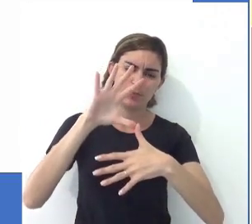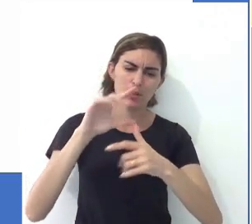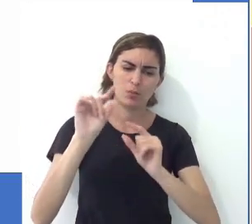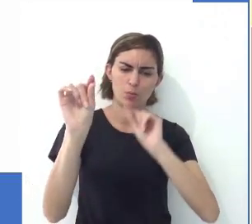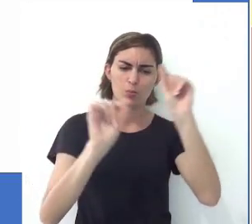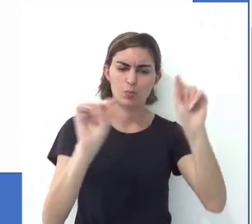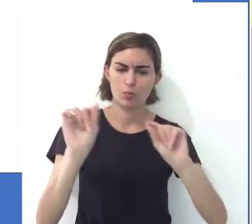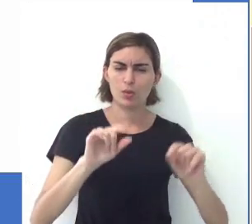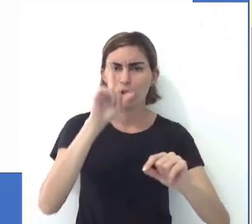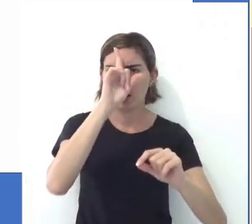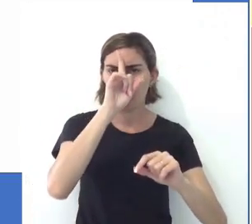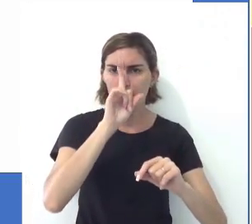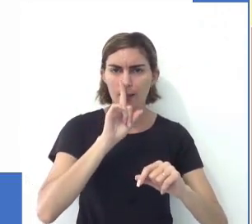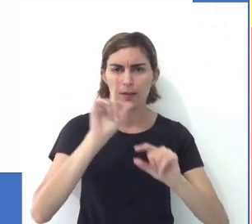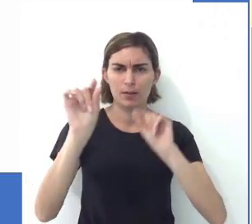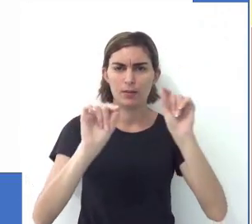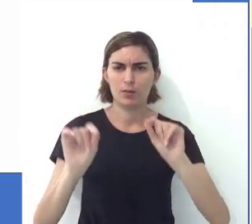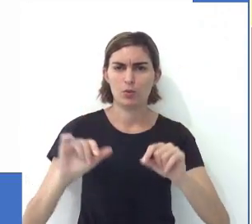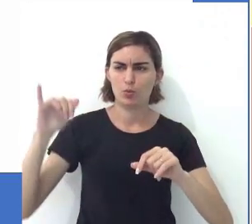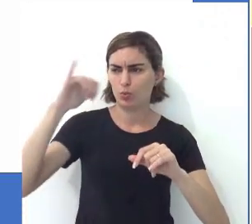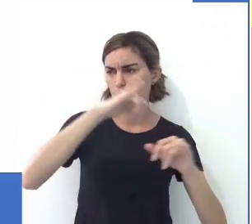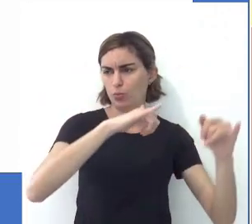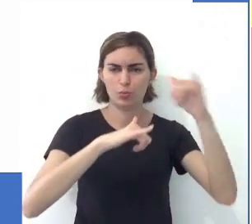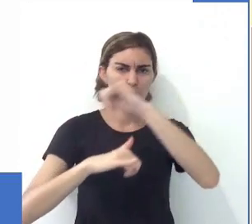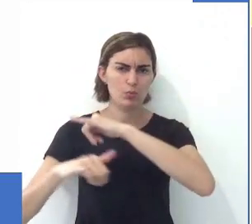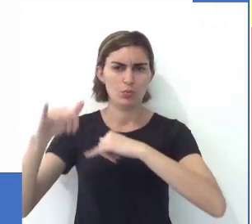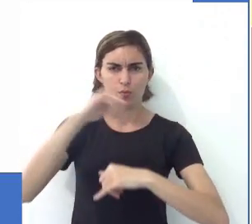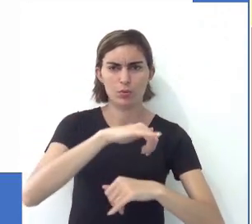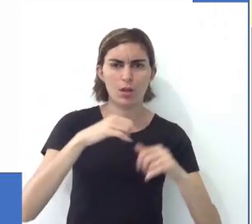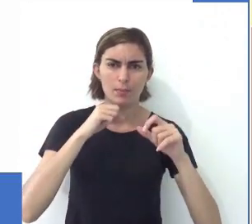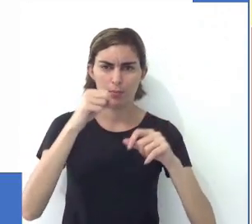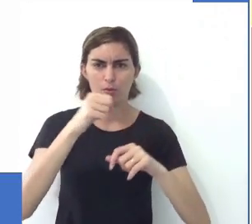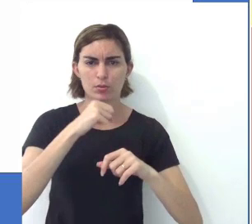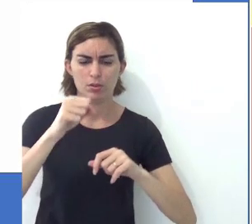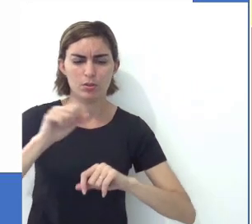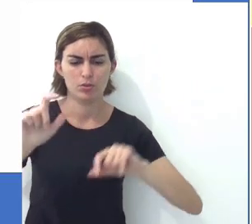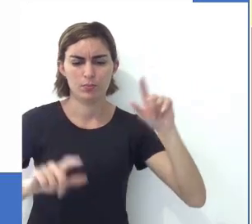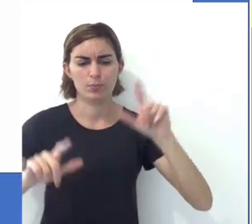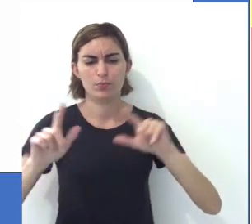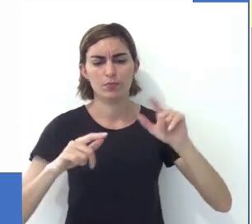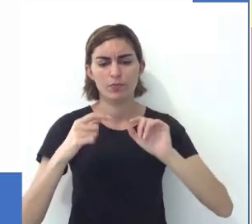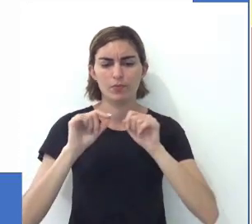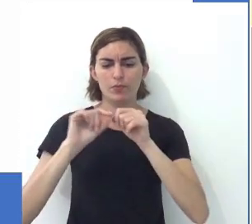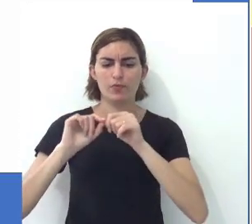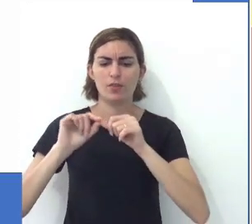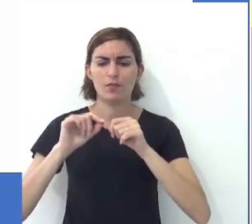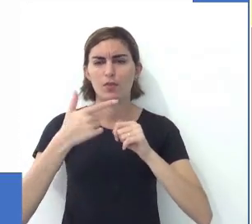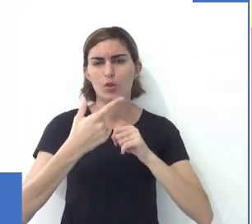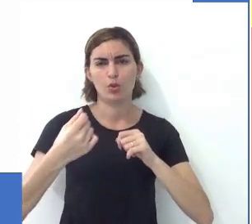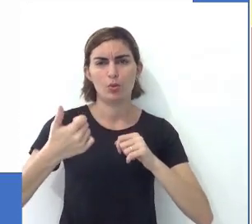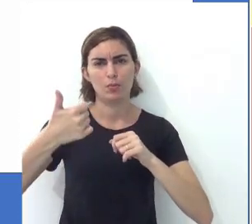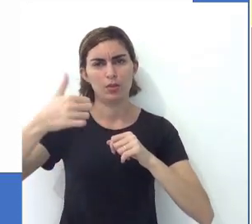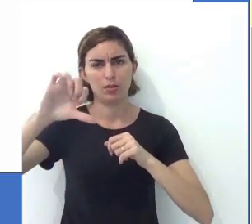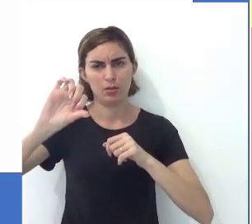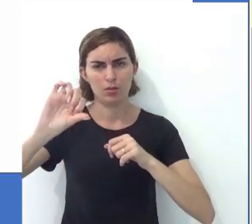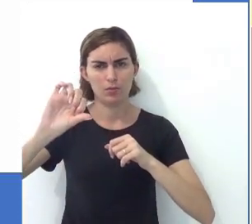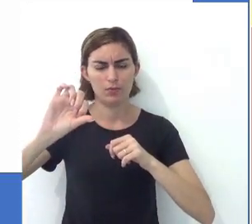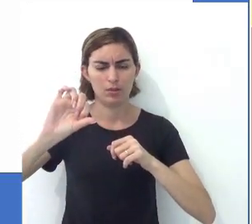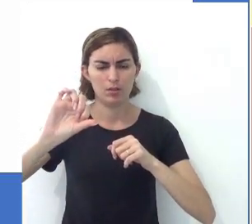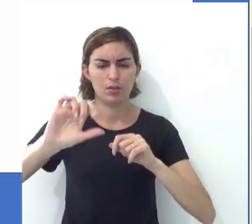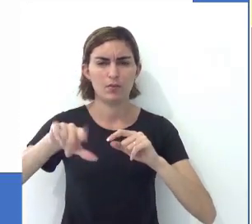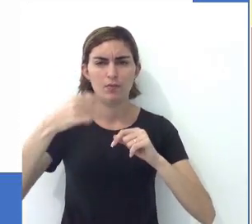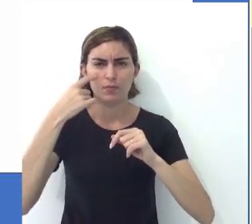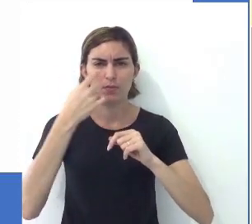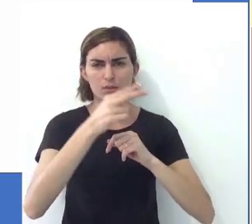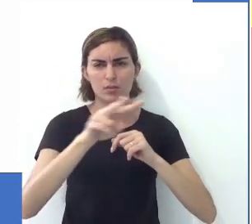mapa esses pontozinhos amarelos que representam os voos, tá? Essa reportagem, essa matéria foi feita em 2019,